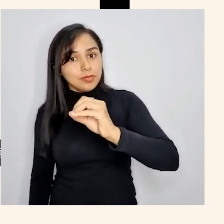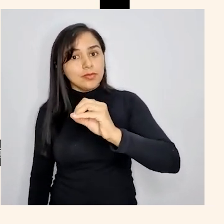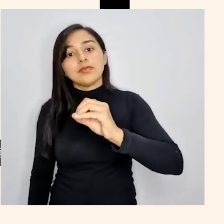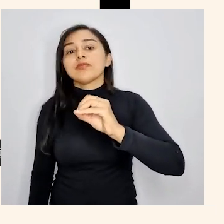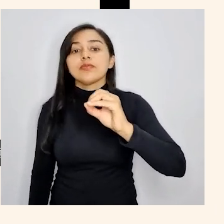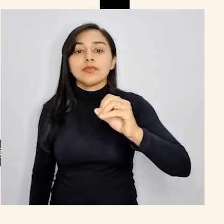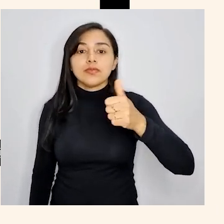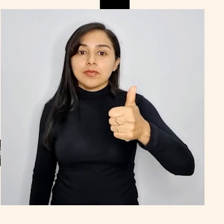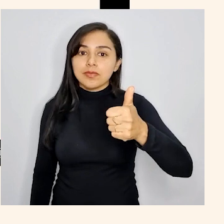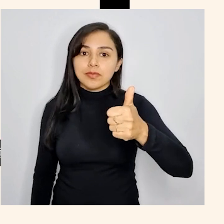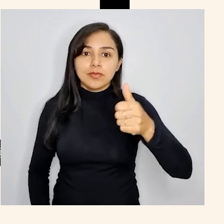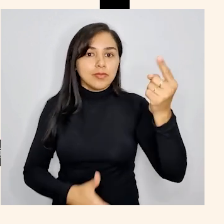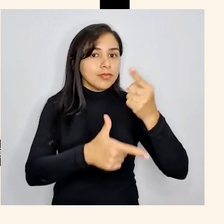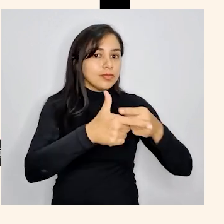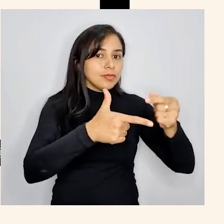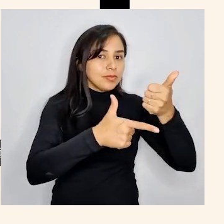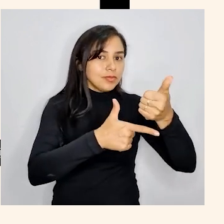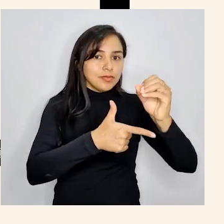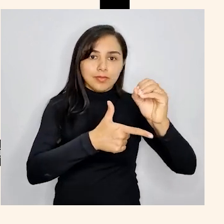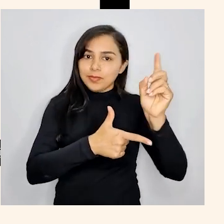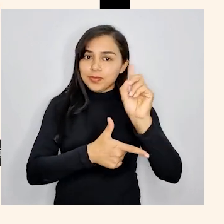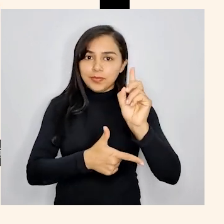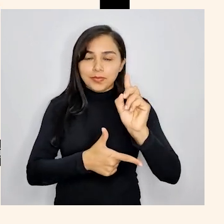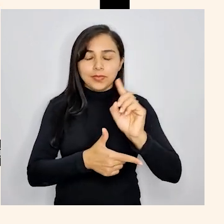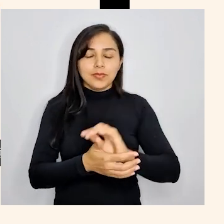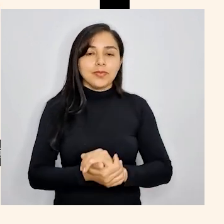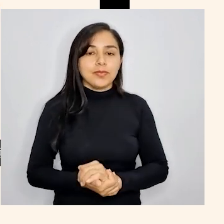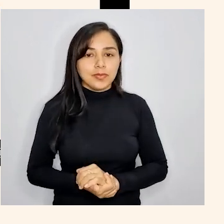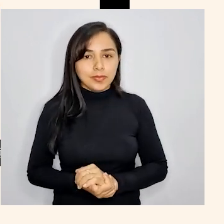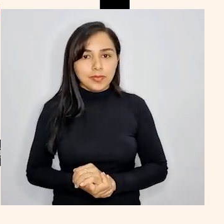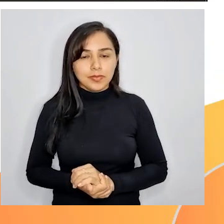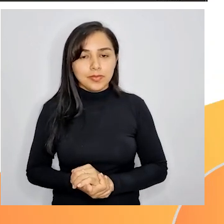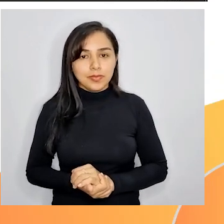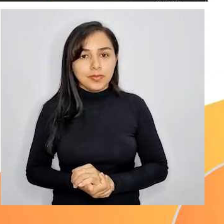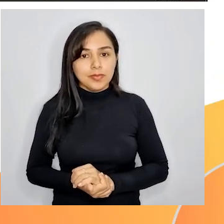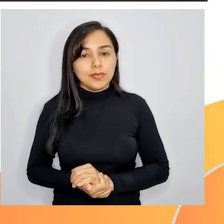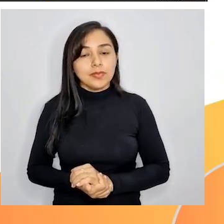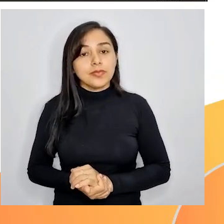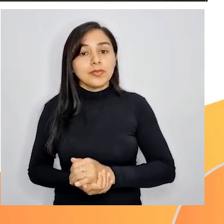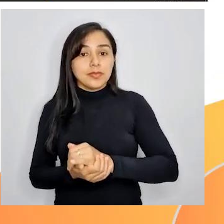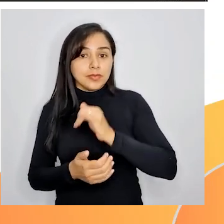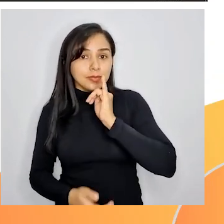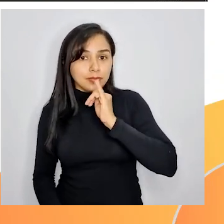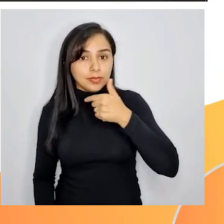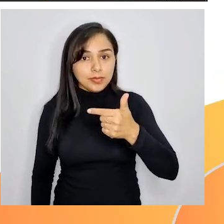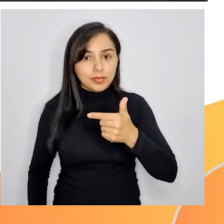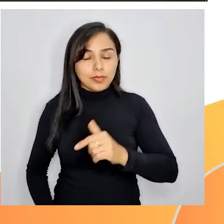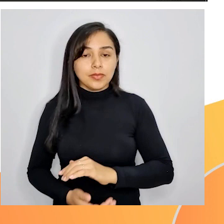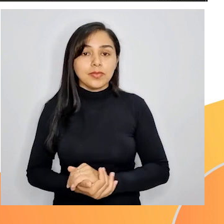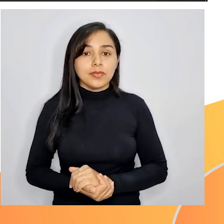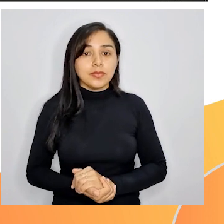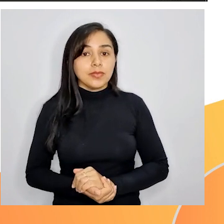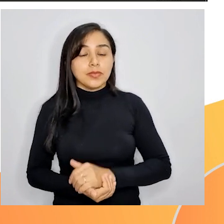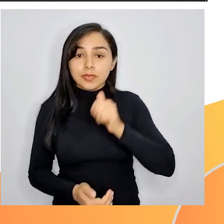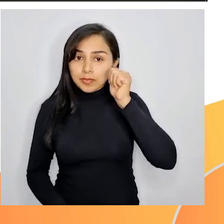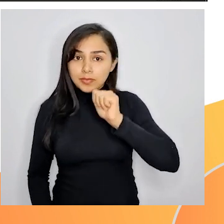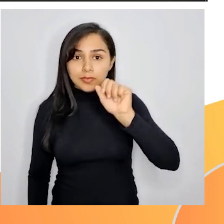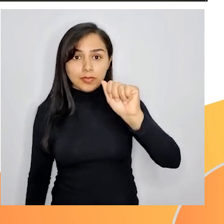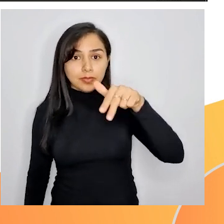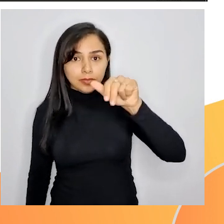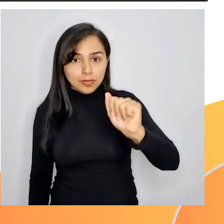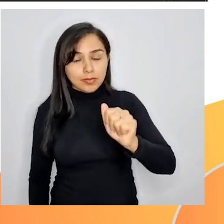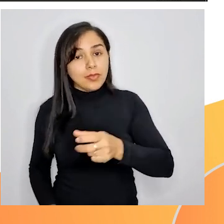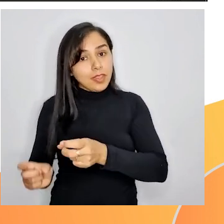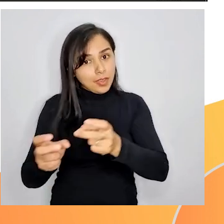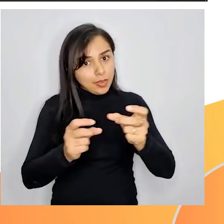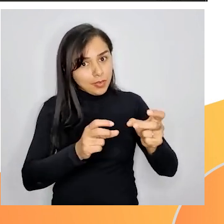1. Não podemos dividi-lo por 10. Essa divisão não seria exata. Exercício 2. Ana vende caixas de bombons